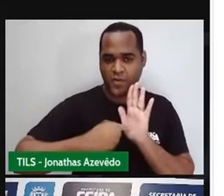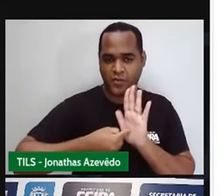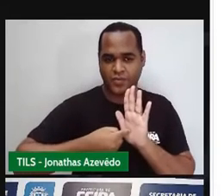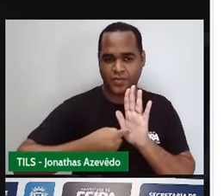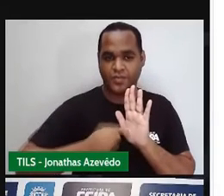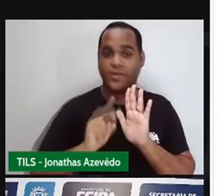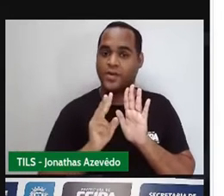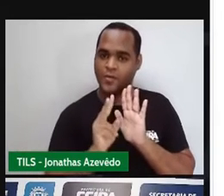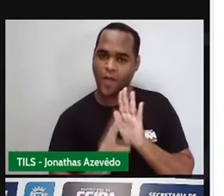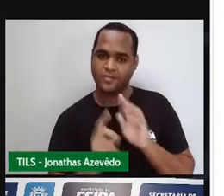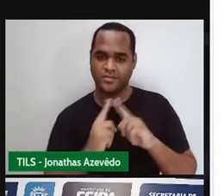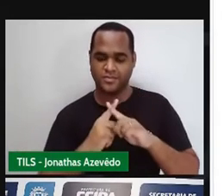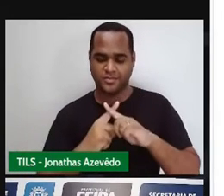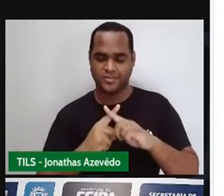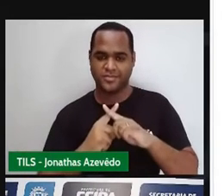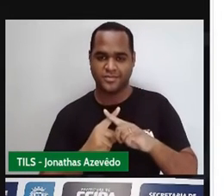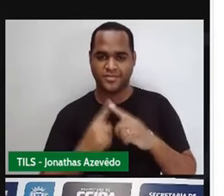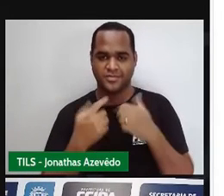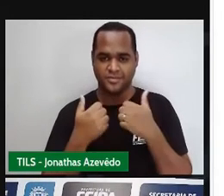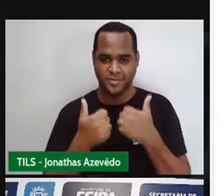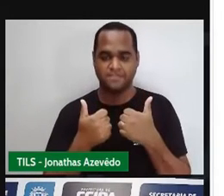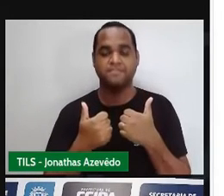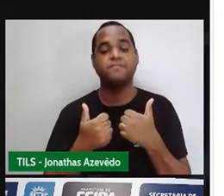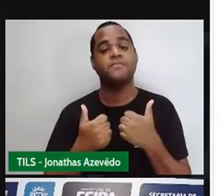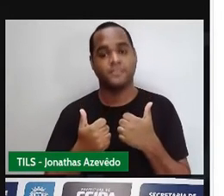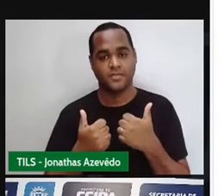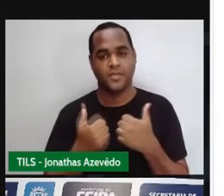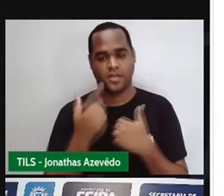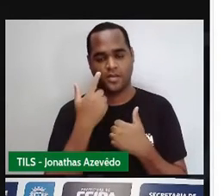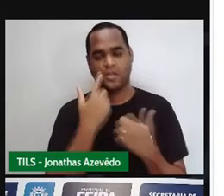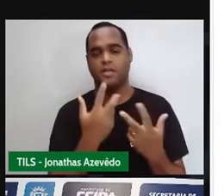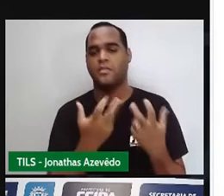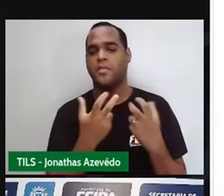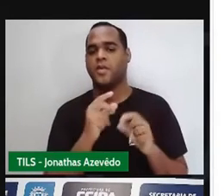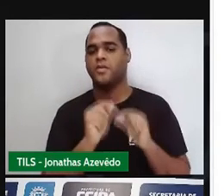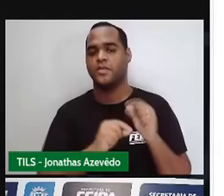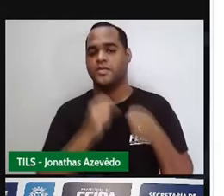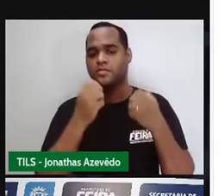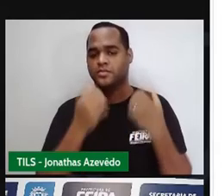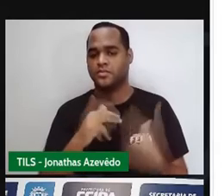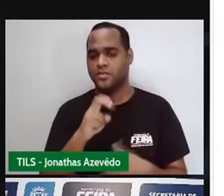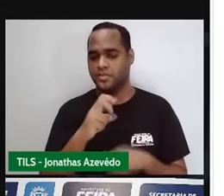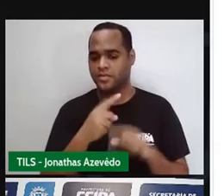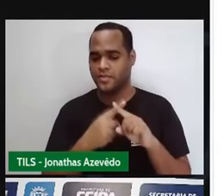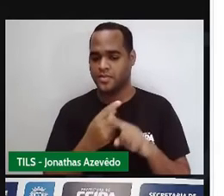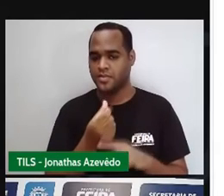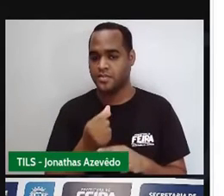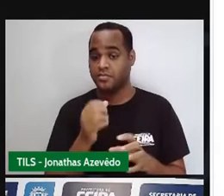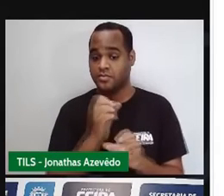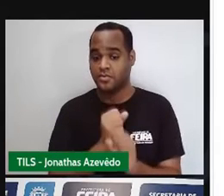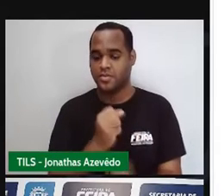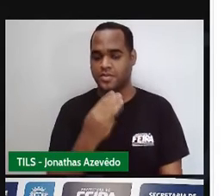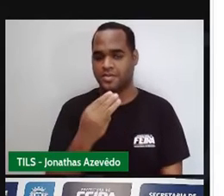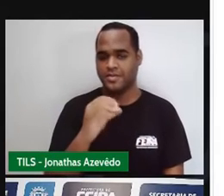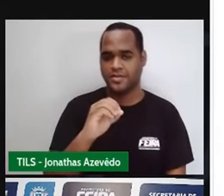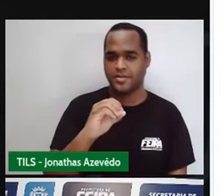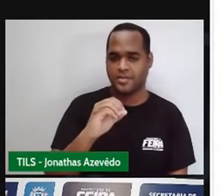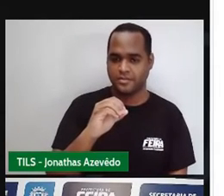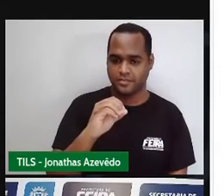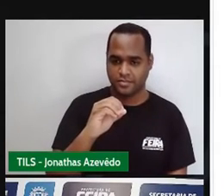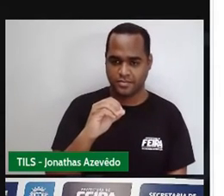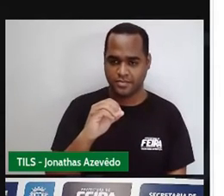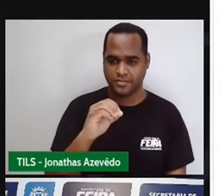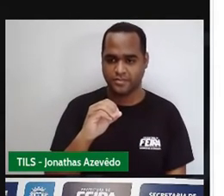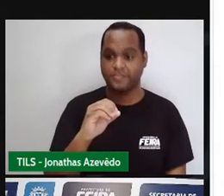vezes 6, né? A gente vai ver que o resultado disso é 30. É